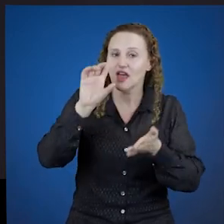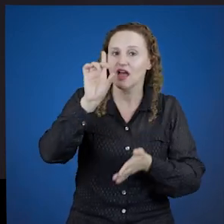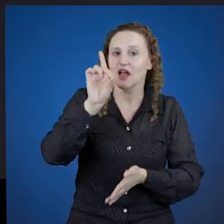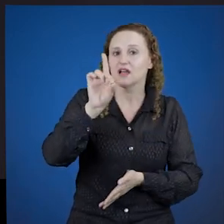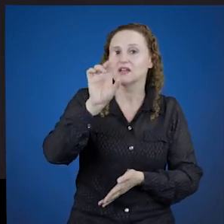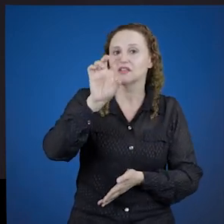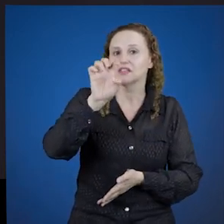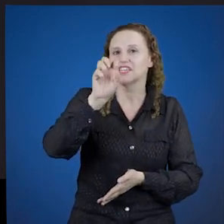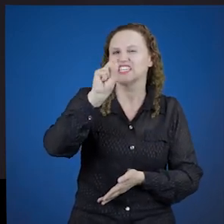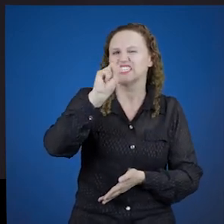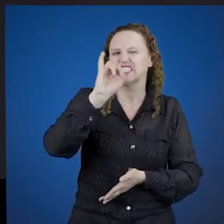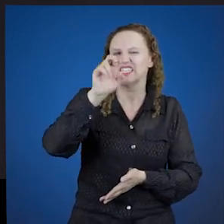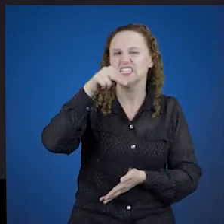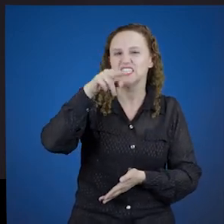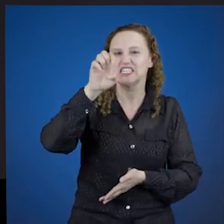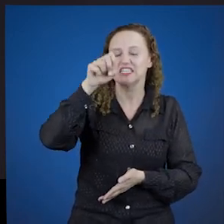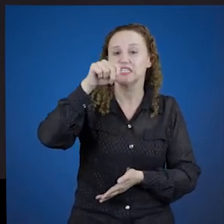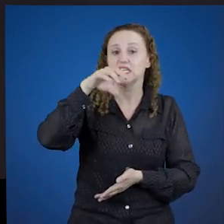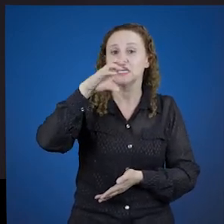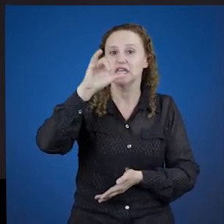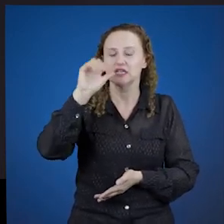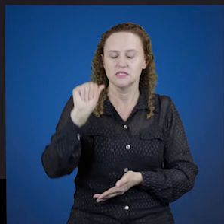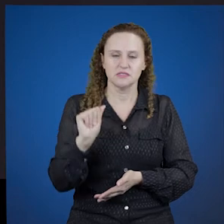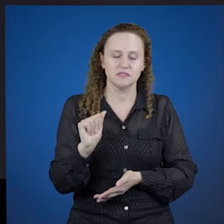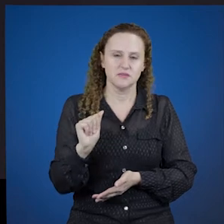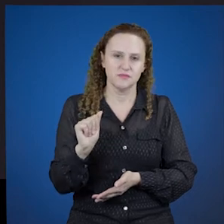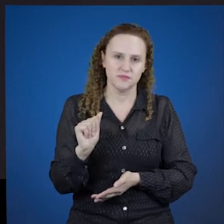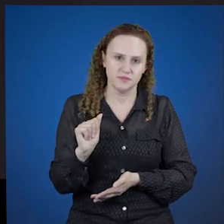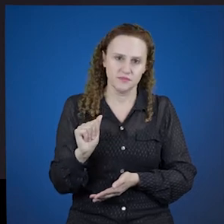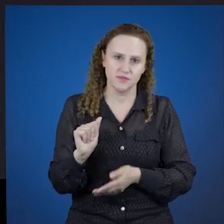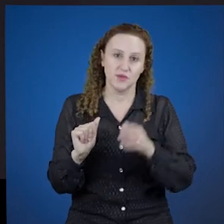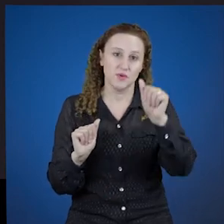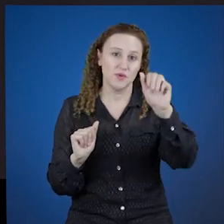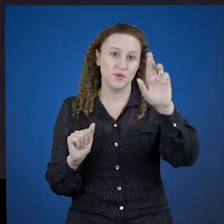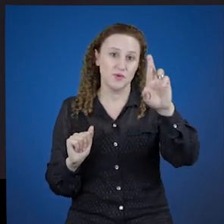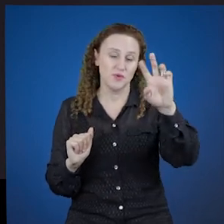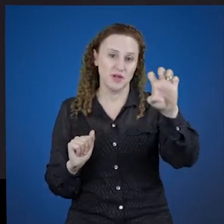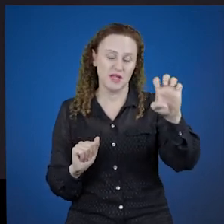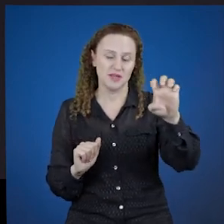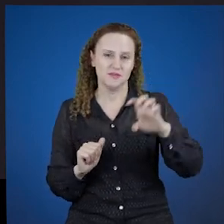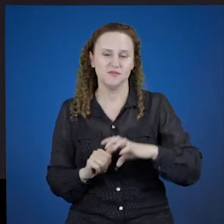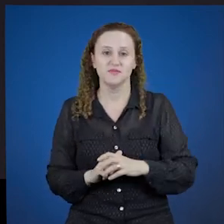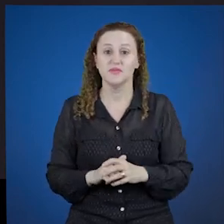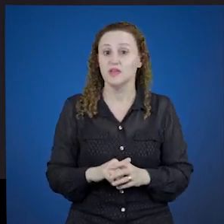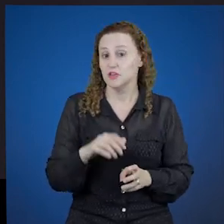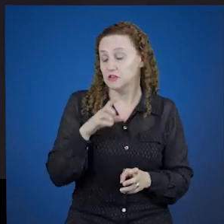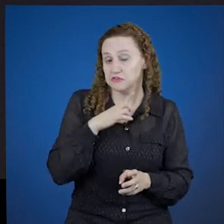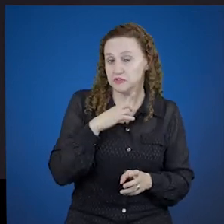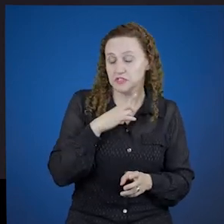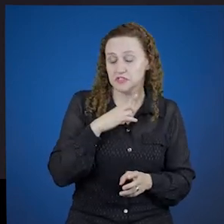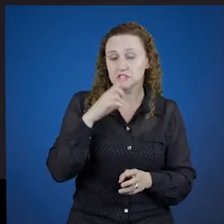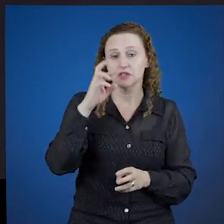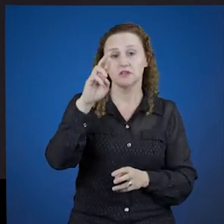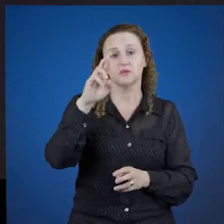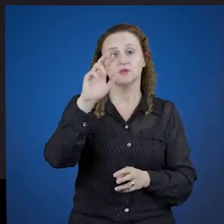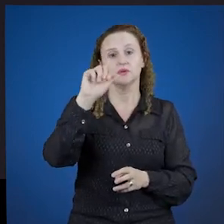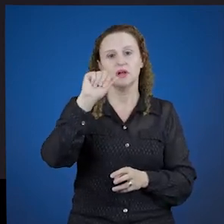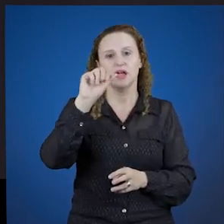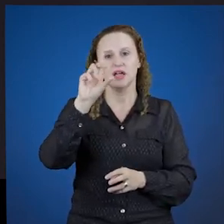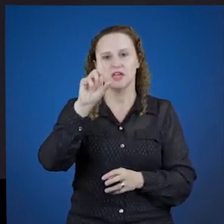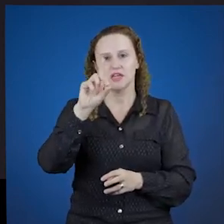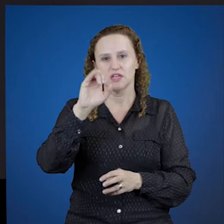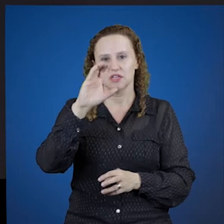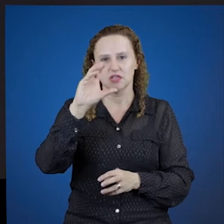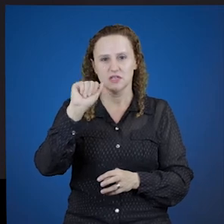a desinência are do genitivo, e eu tenho, então, o radical do verbo. por exemplo,